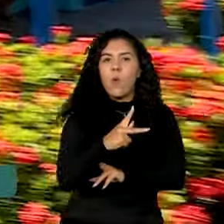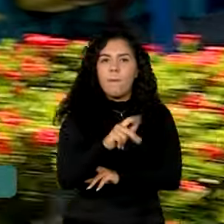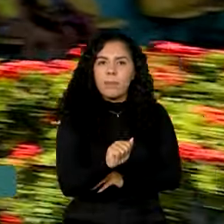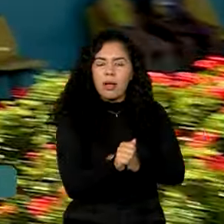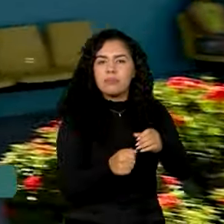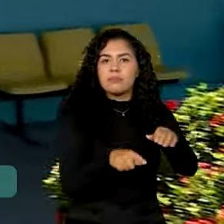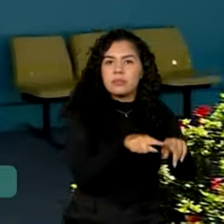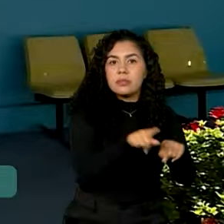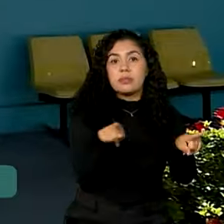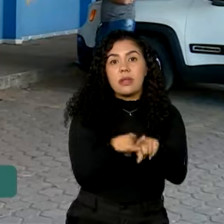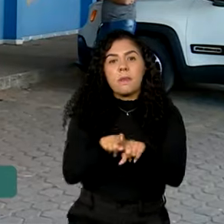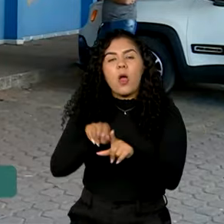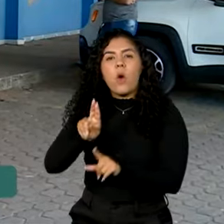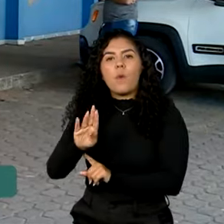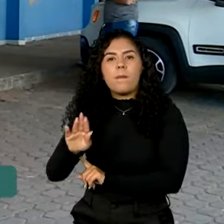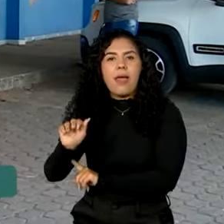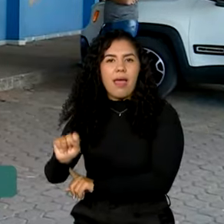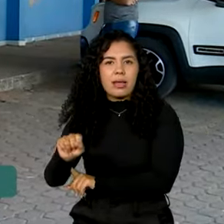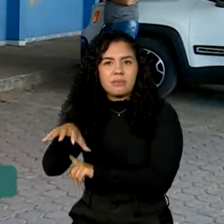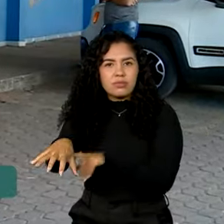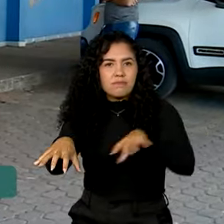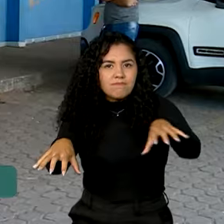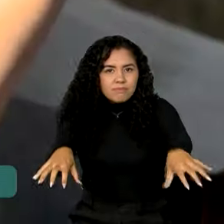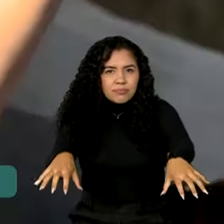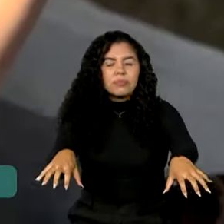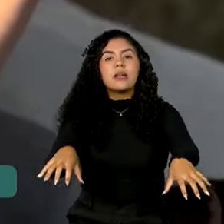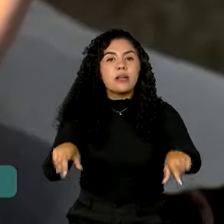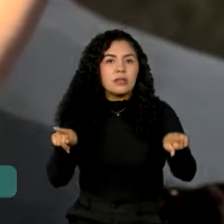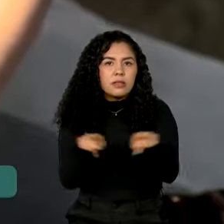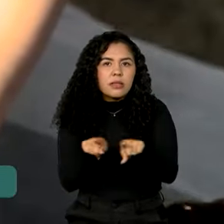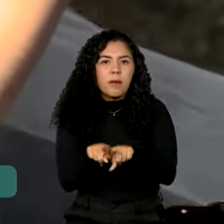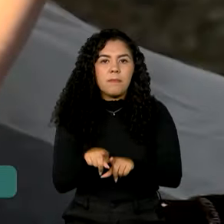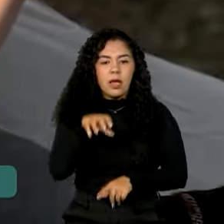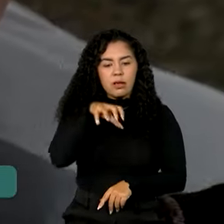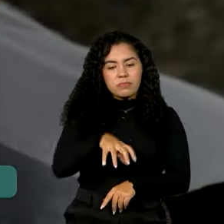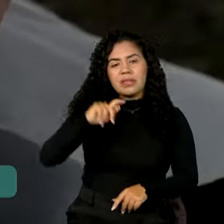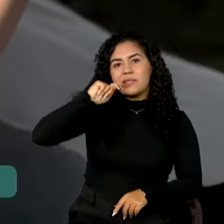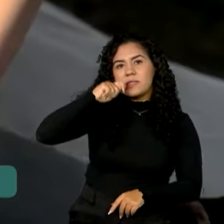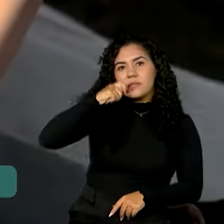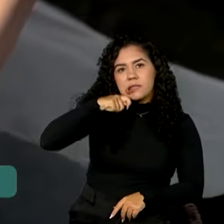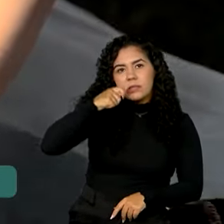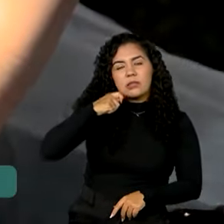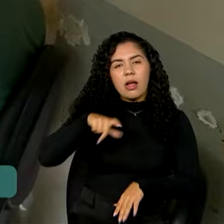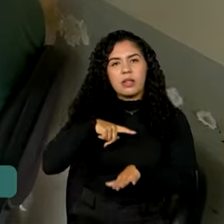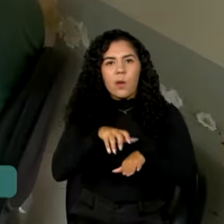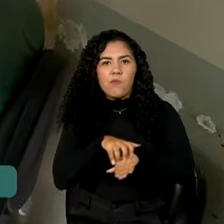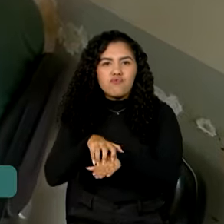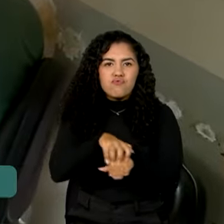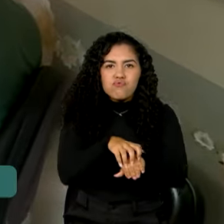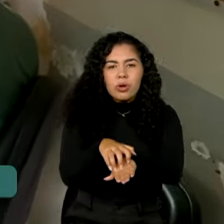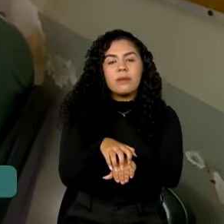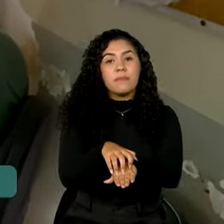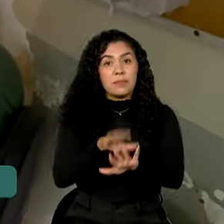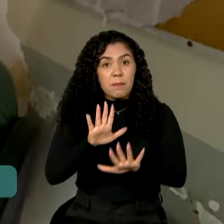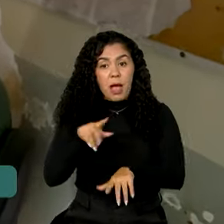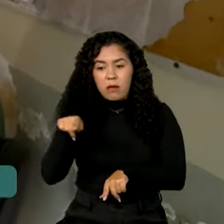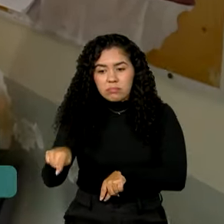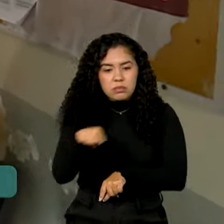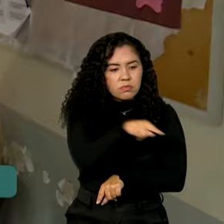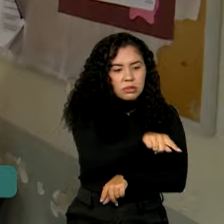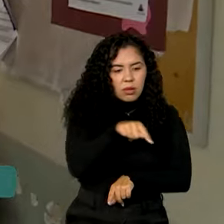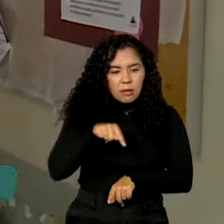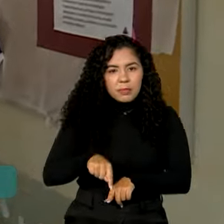unidades básicas de saúde, postos de saúde e unidades odontológicas móveis. Um a um, os